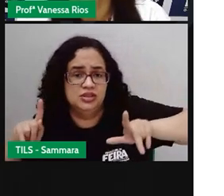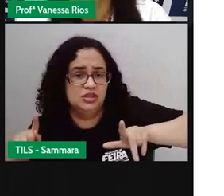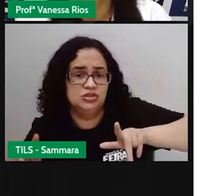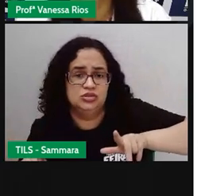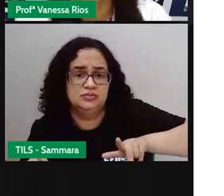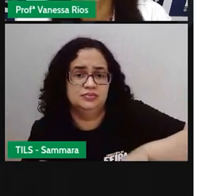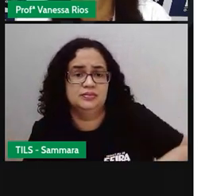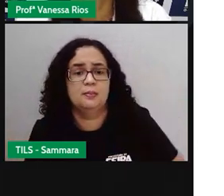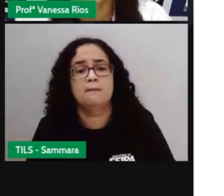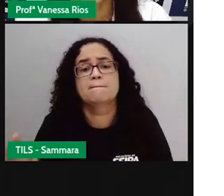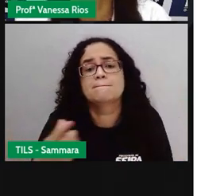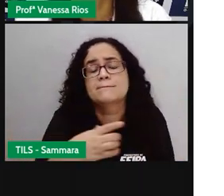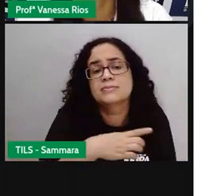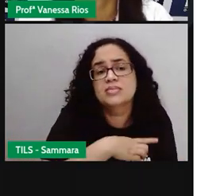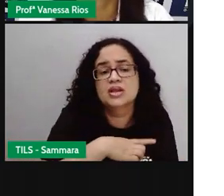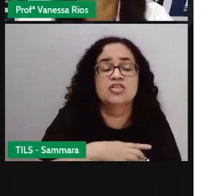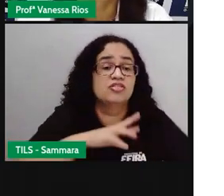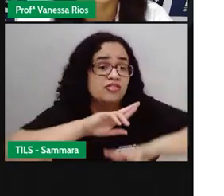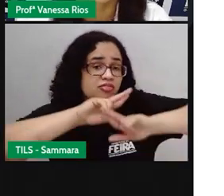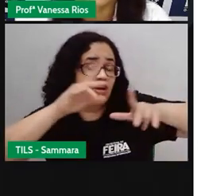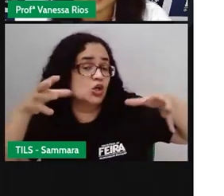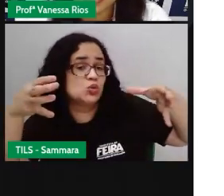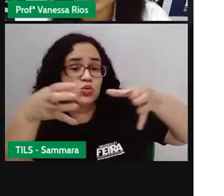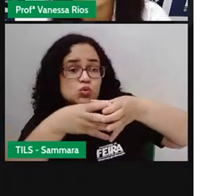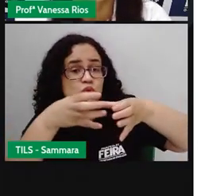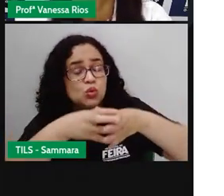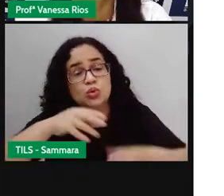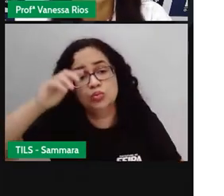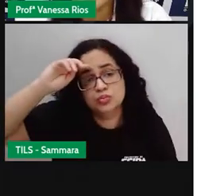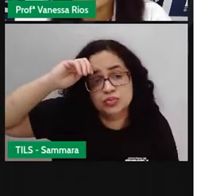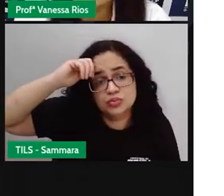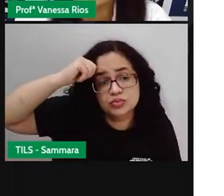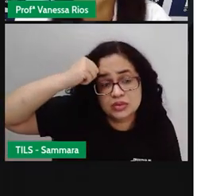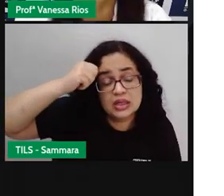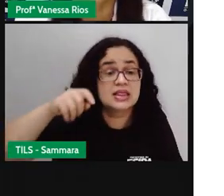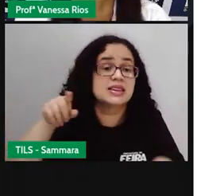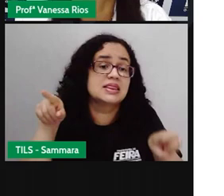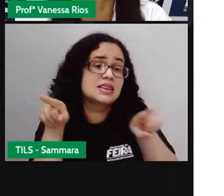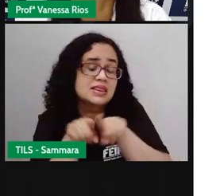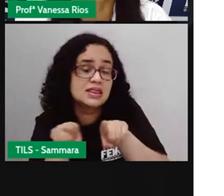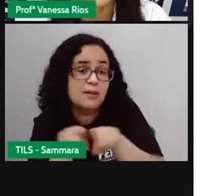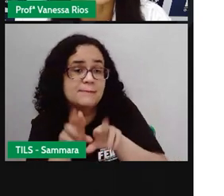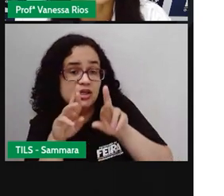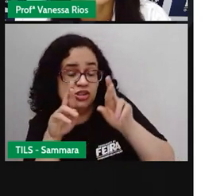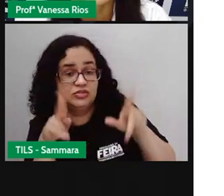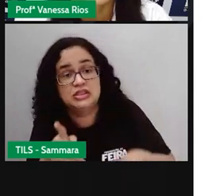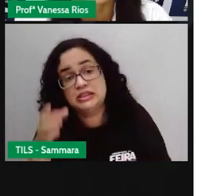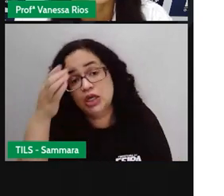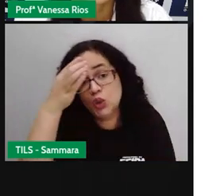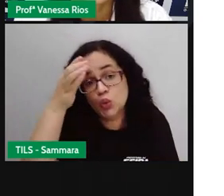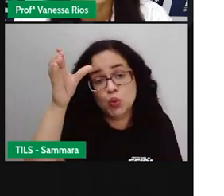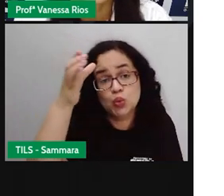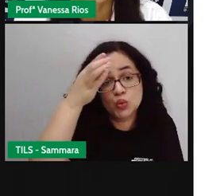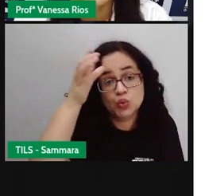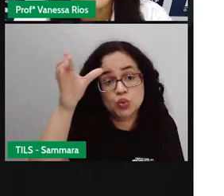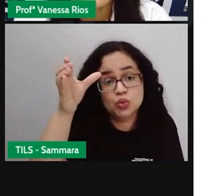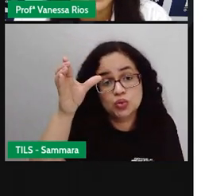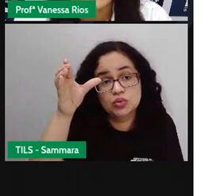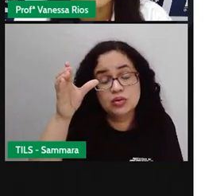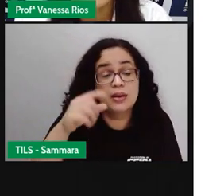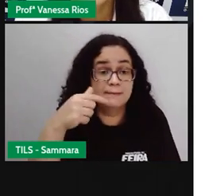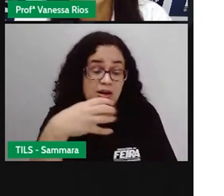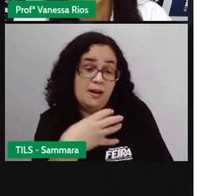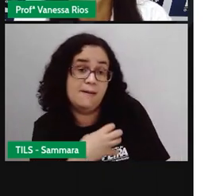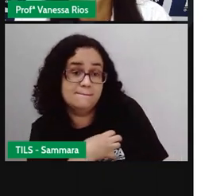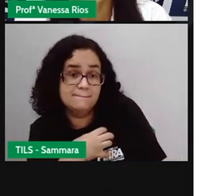África. Então, são vários grupos de africanos, também com suas diferenças culturais. Então, assim, para